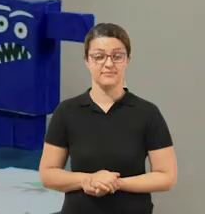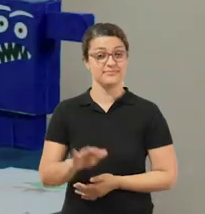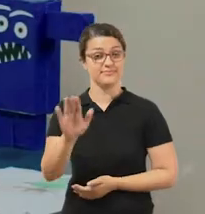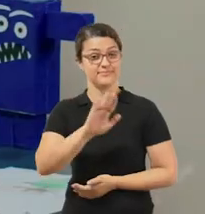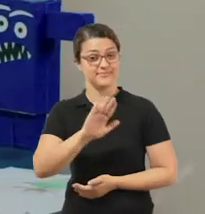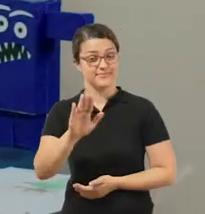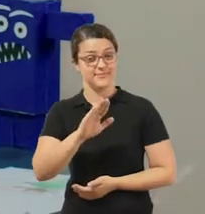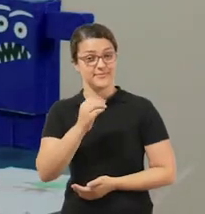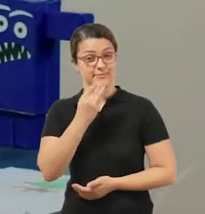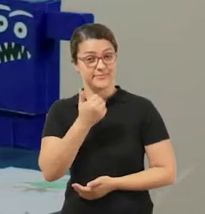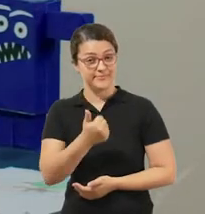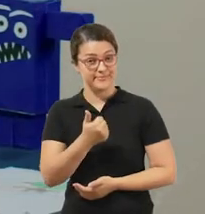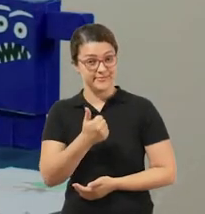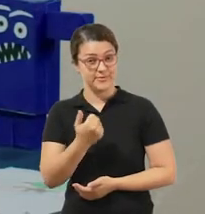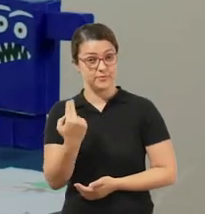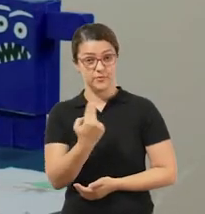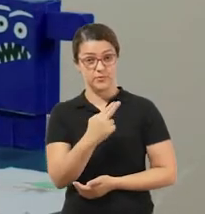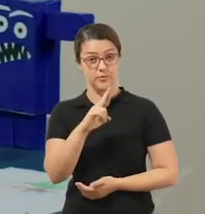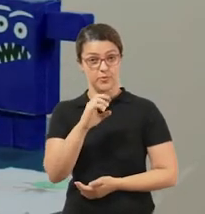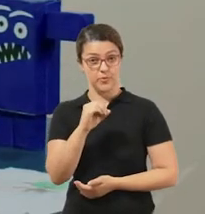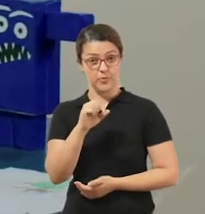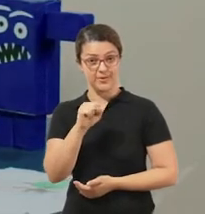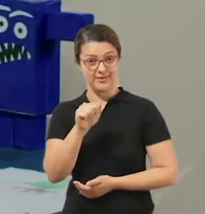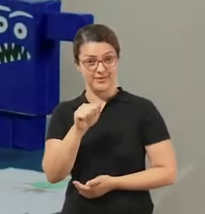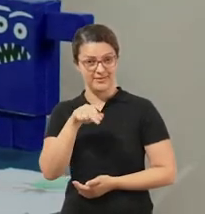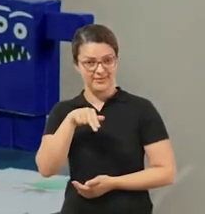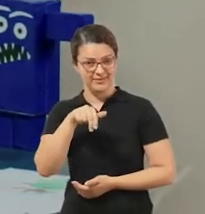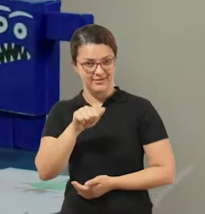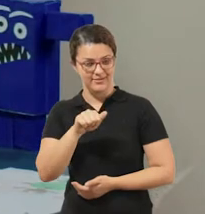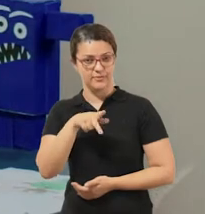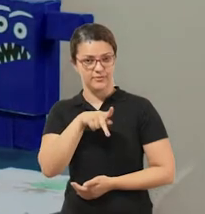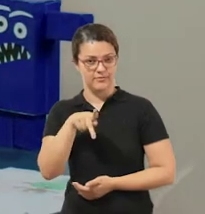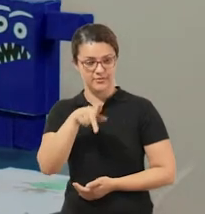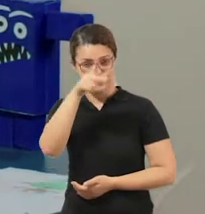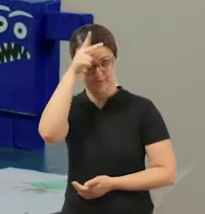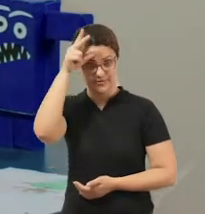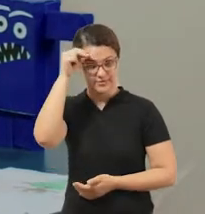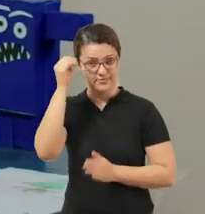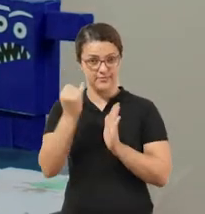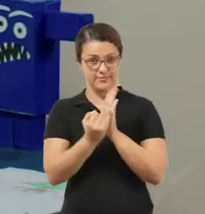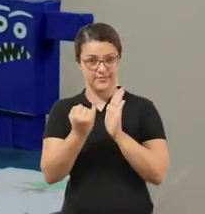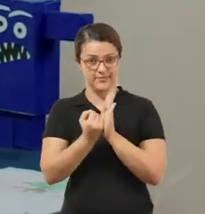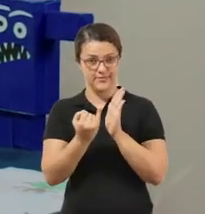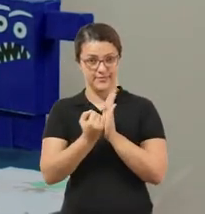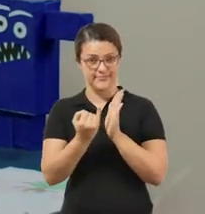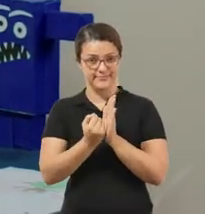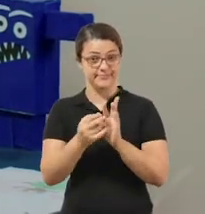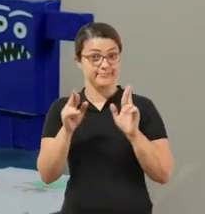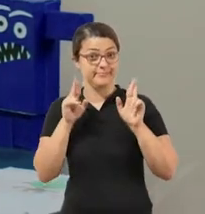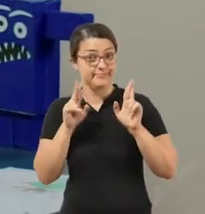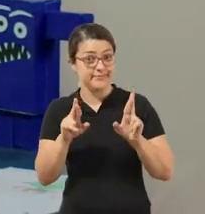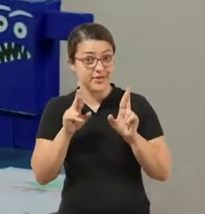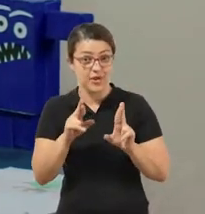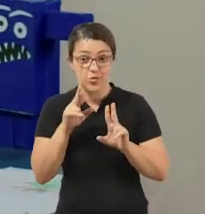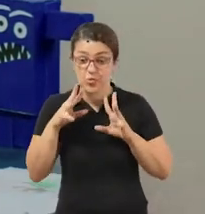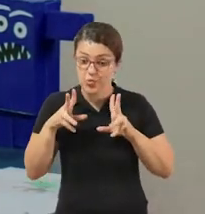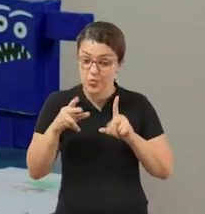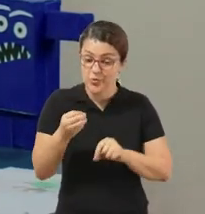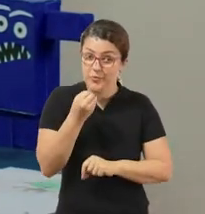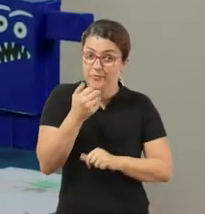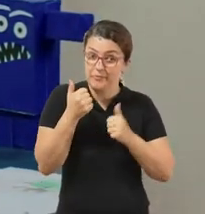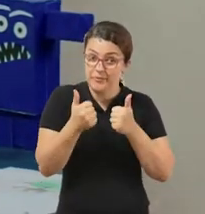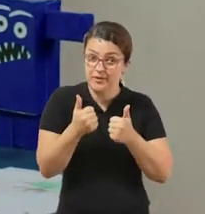Olá, turminha! Sou a professora Rosana, faço parte da Rede Municipal de Ensino de Itapevi. Espero que todos